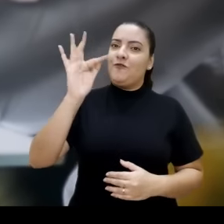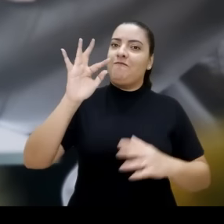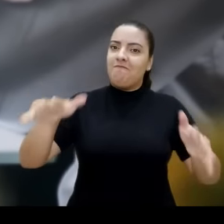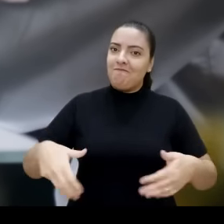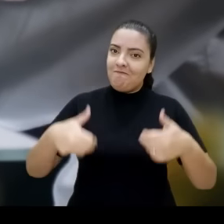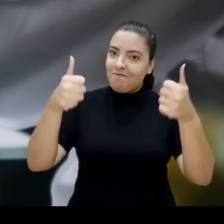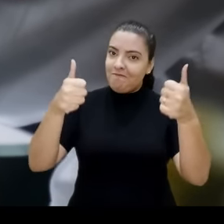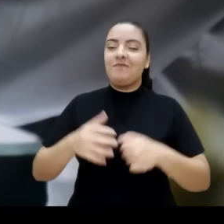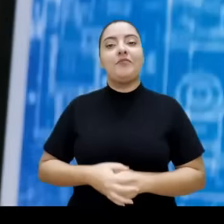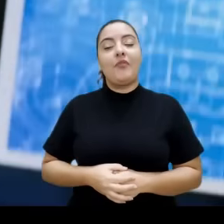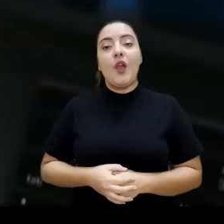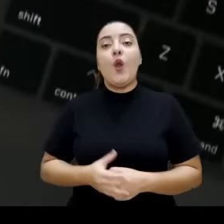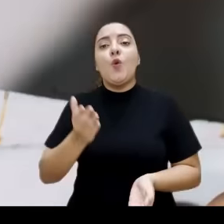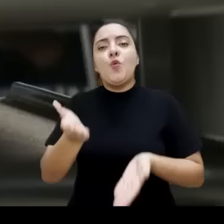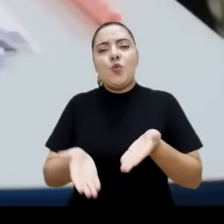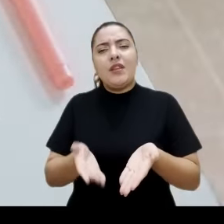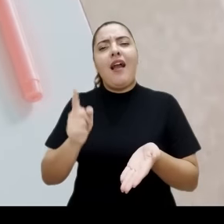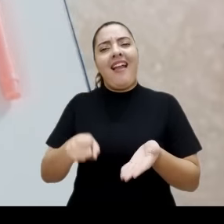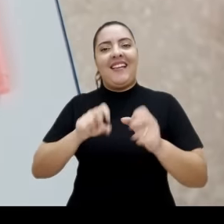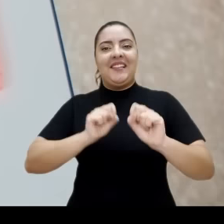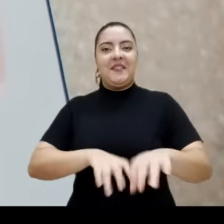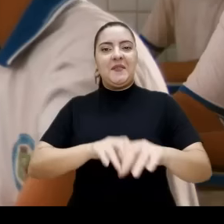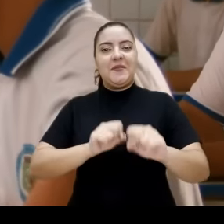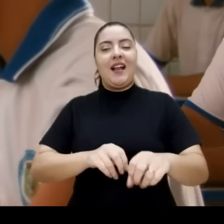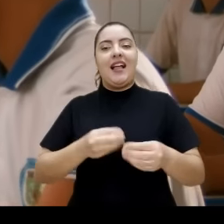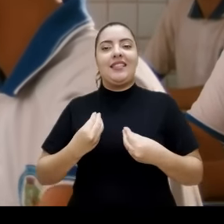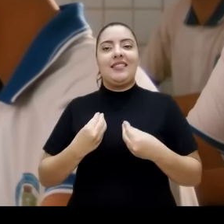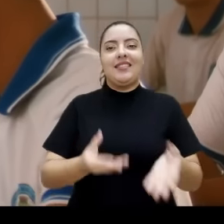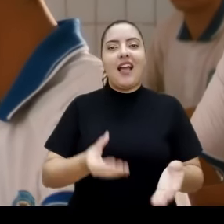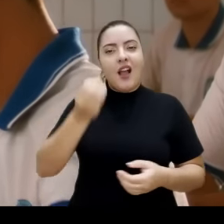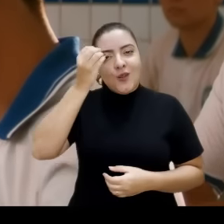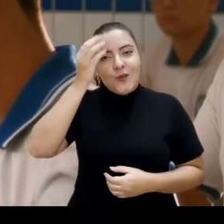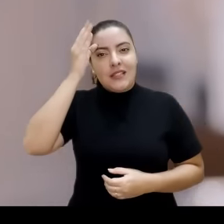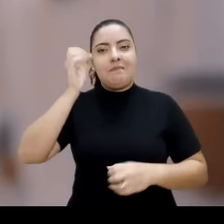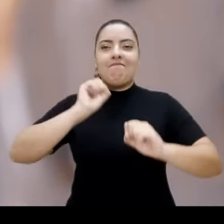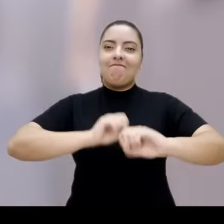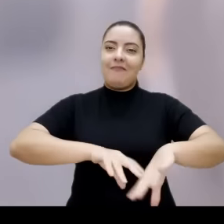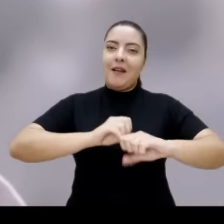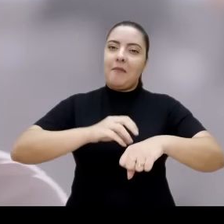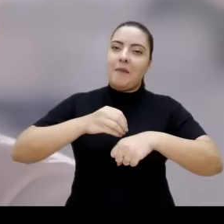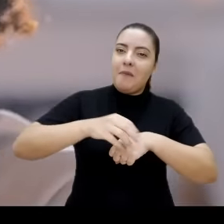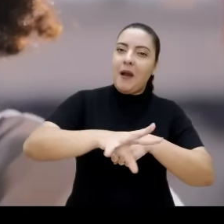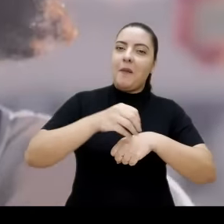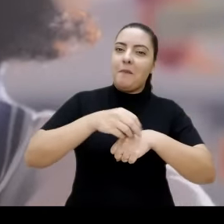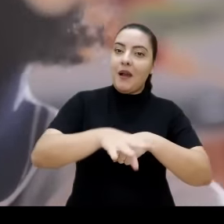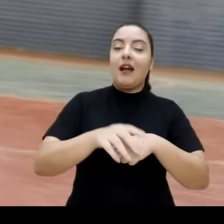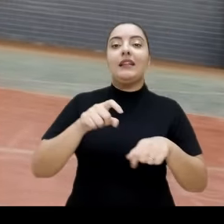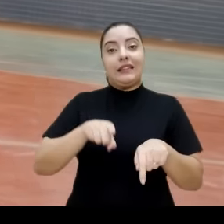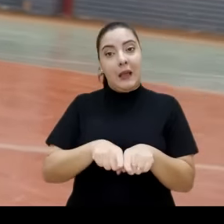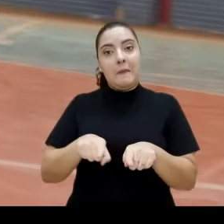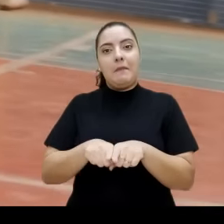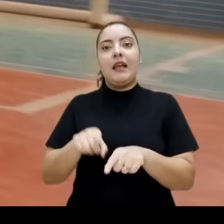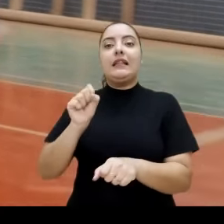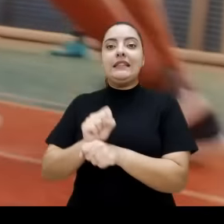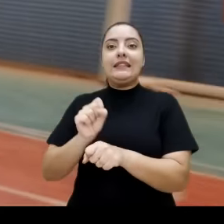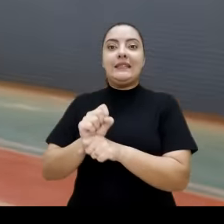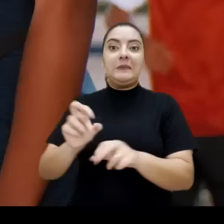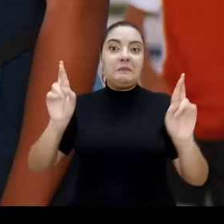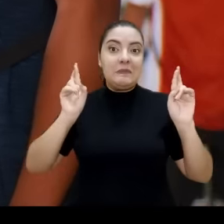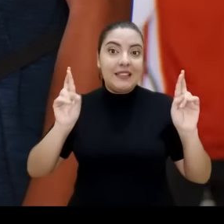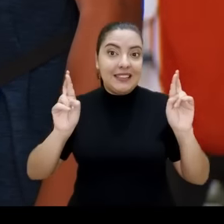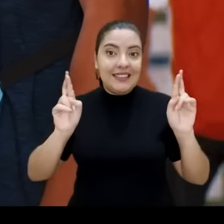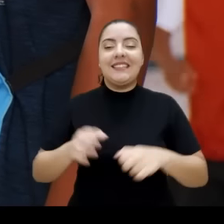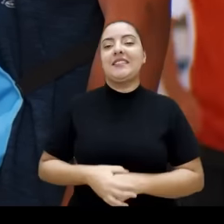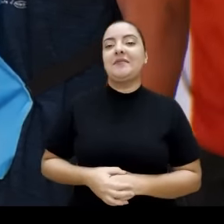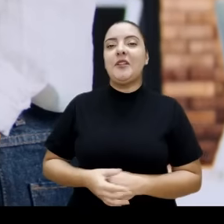do futuro. Cuidar é educar, é transmitir conhecimento e, ao mesmo tempo, esperança.